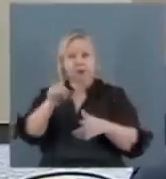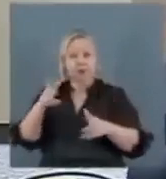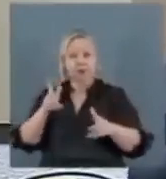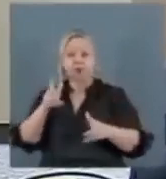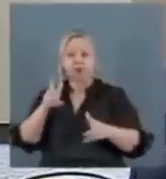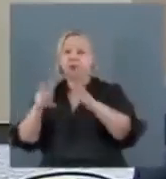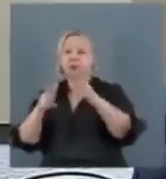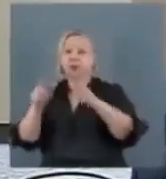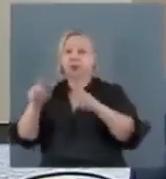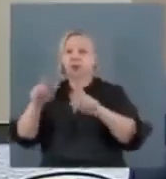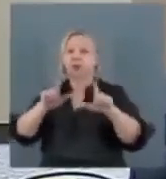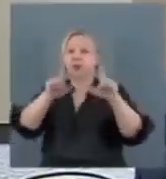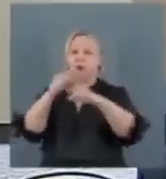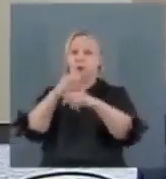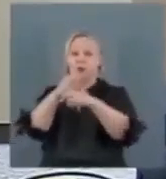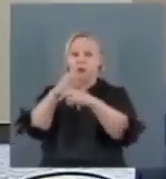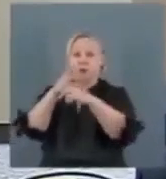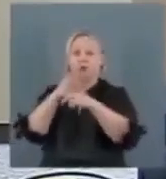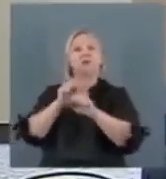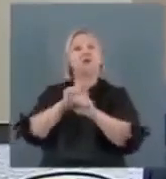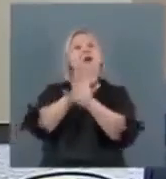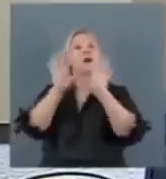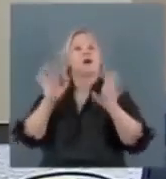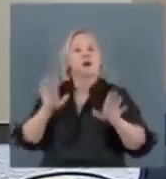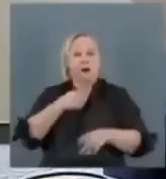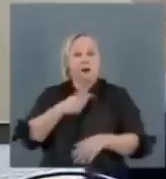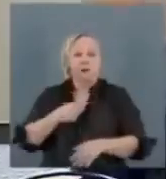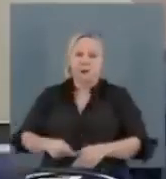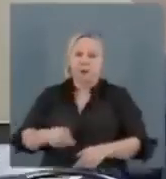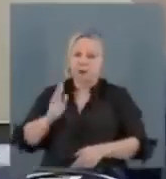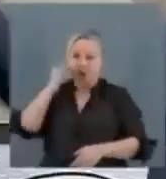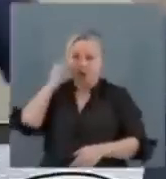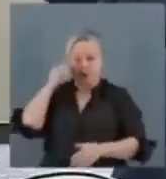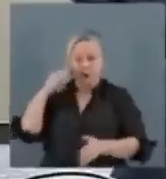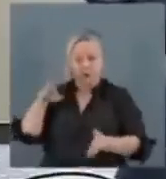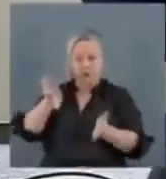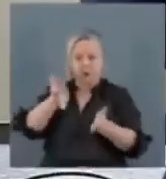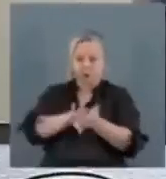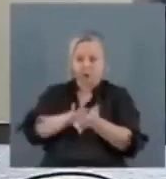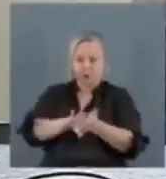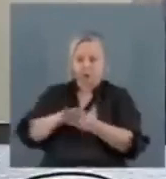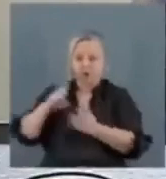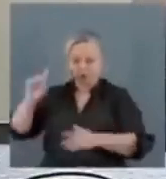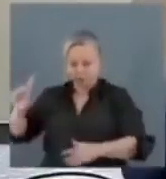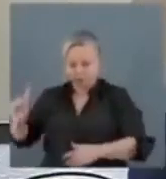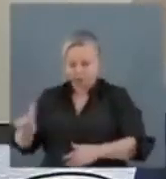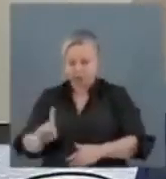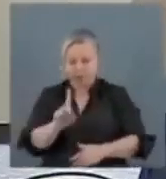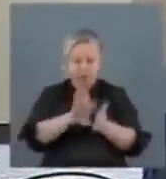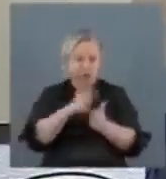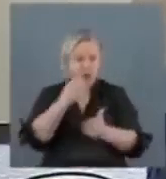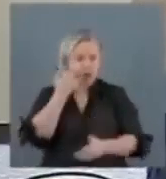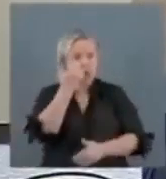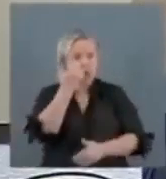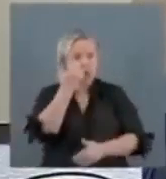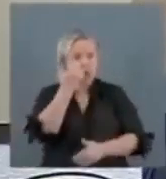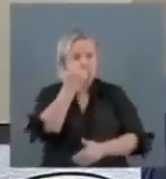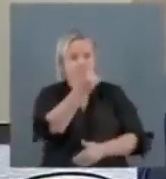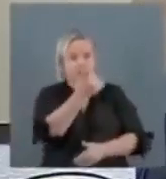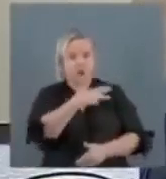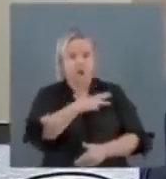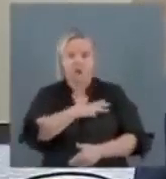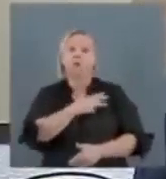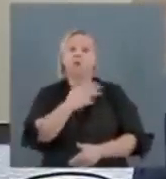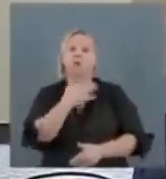o vidro. Que eu disse, claro que o presidente Lula já sabia. Claro, porque quando eu cheguei, me desloquei, cheguei e telefonei a ele, ele tinha